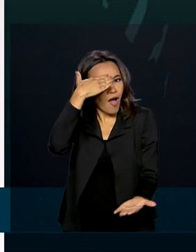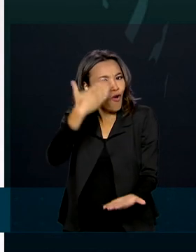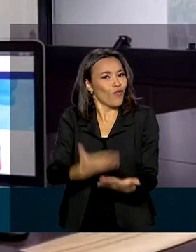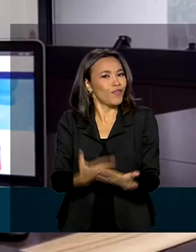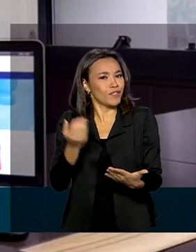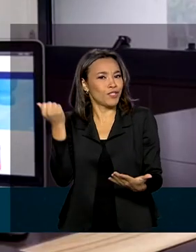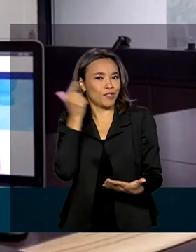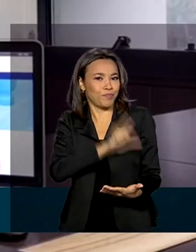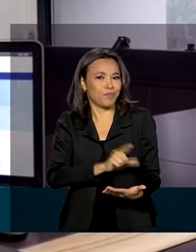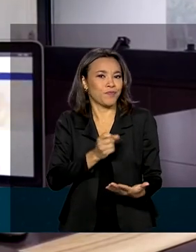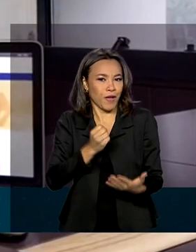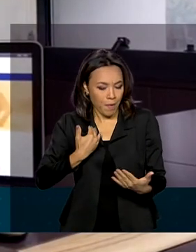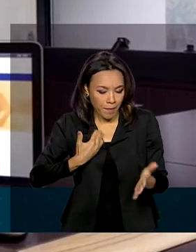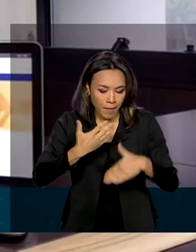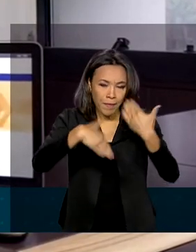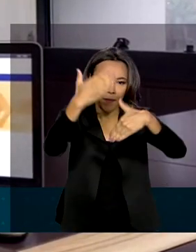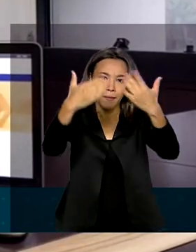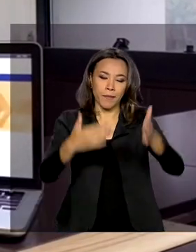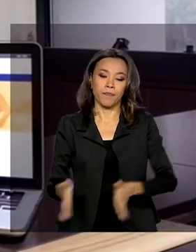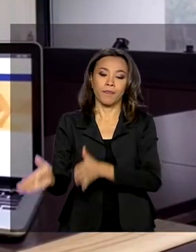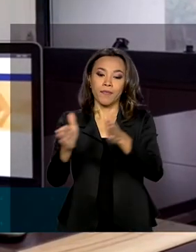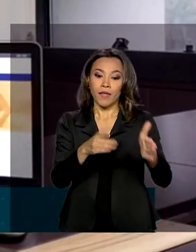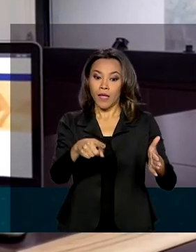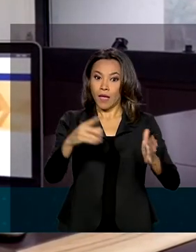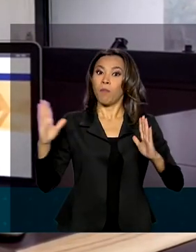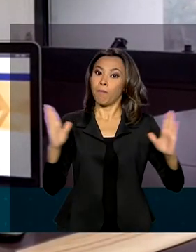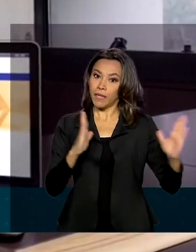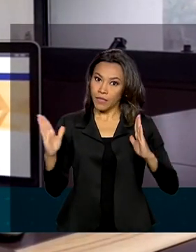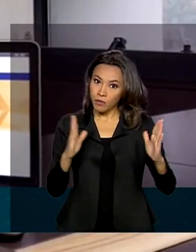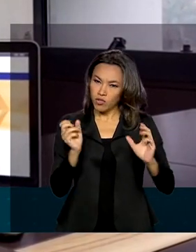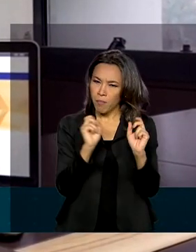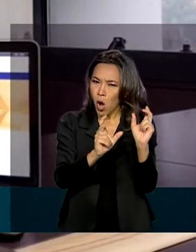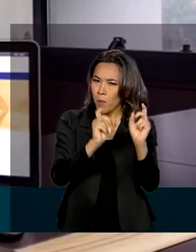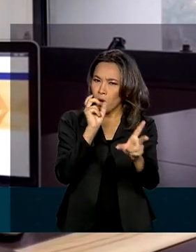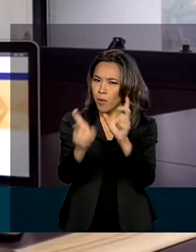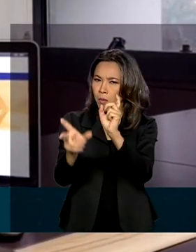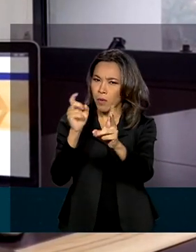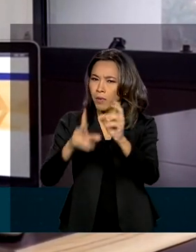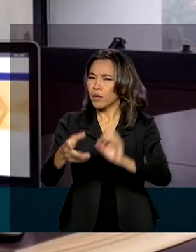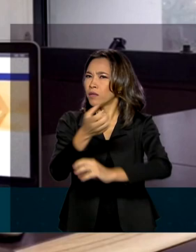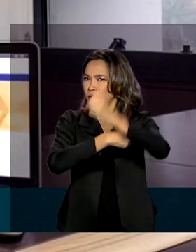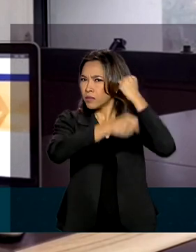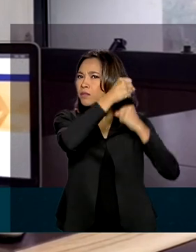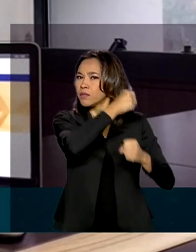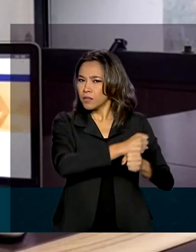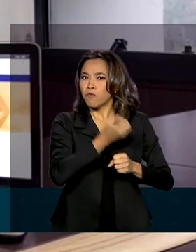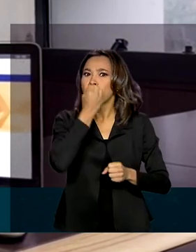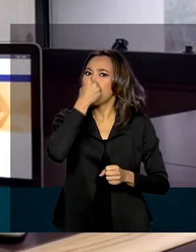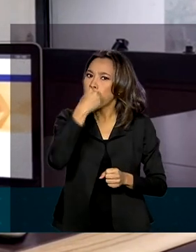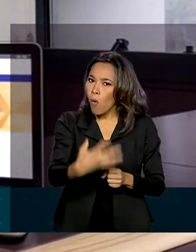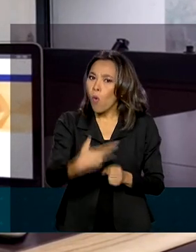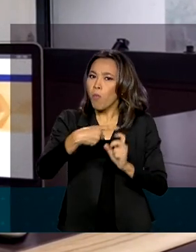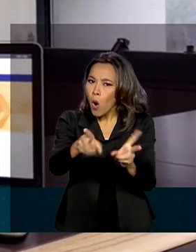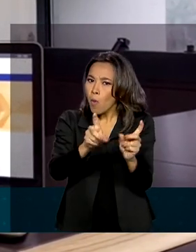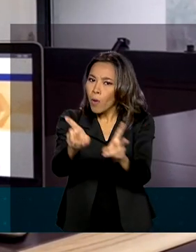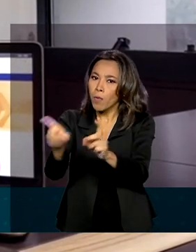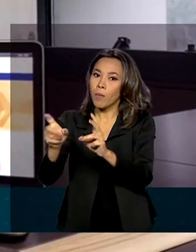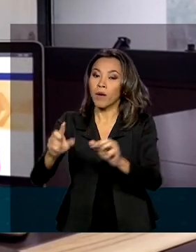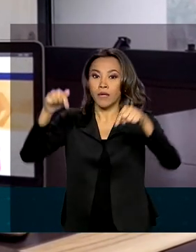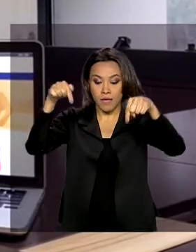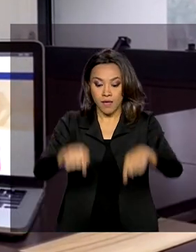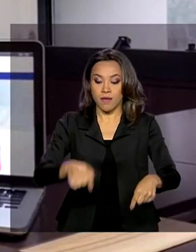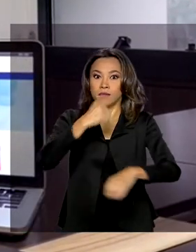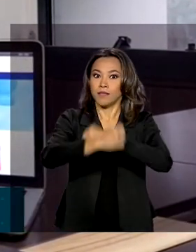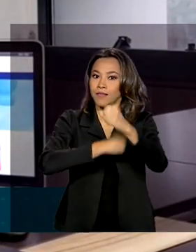resultado. É um momento de grande venda. Nos anos anteriores, nós tivemos bons números e esperamos